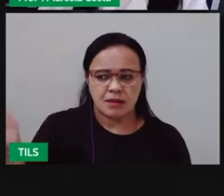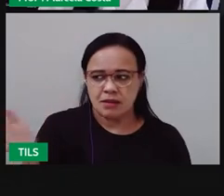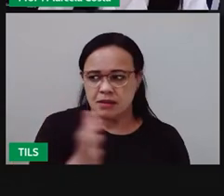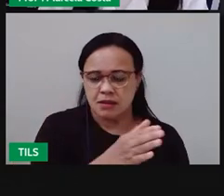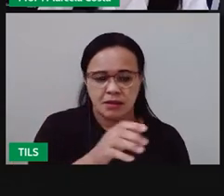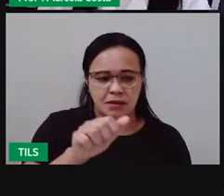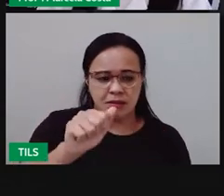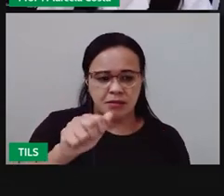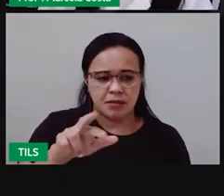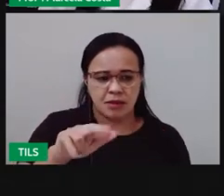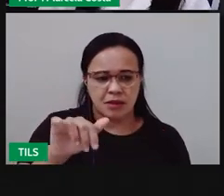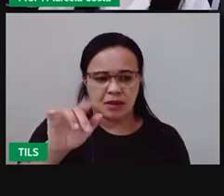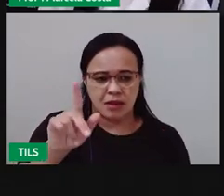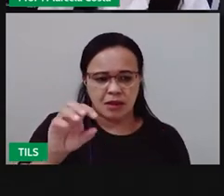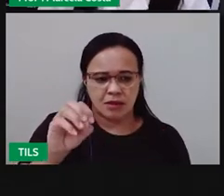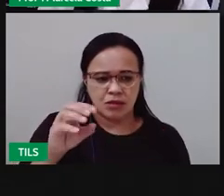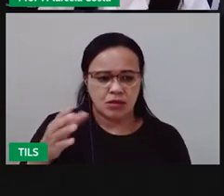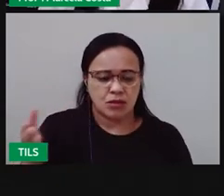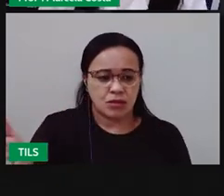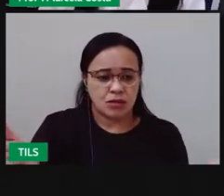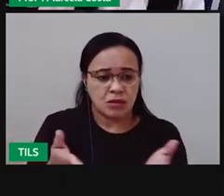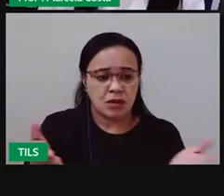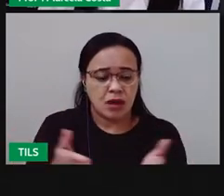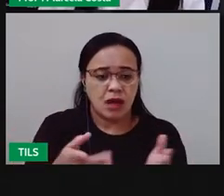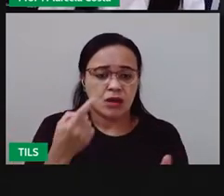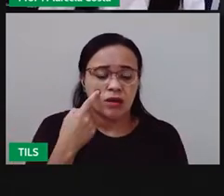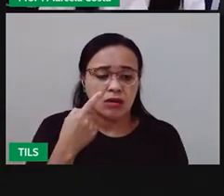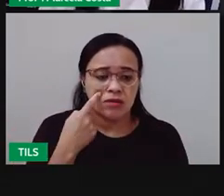Agora, vamos ver aqui, ó,